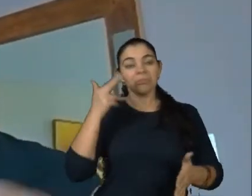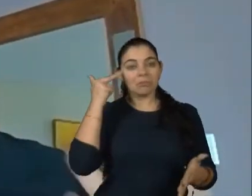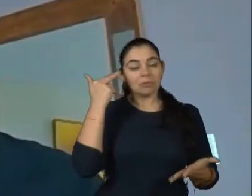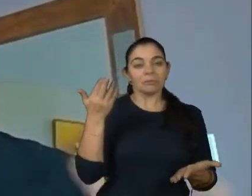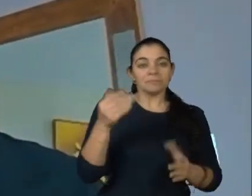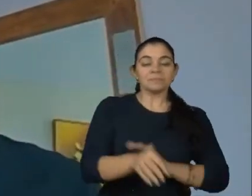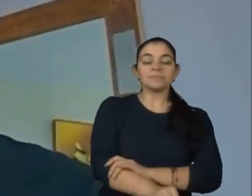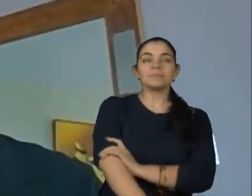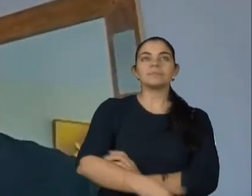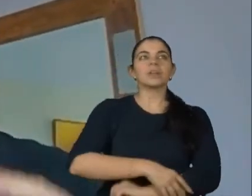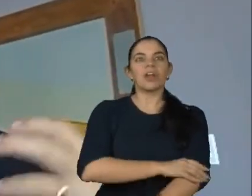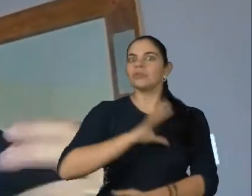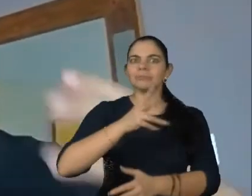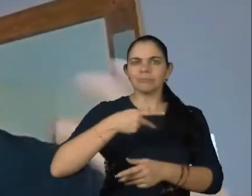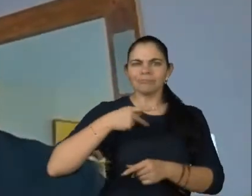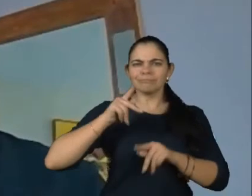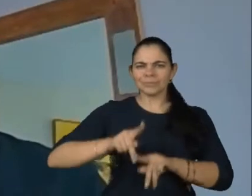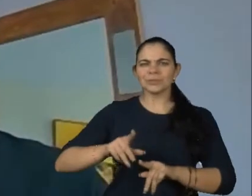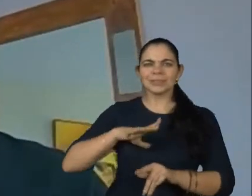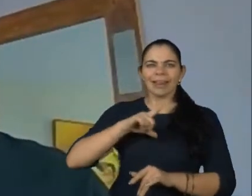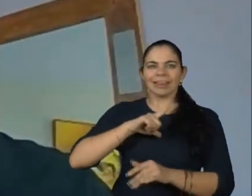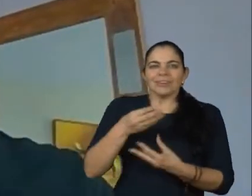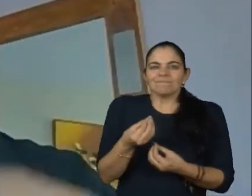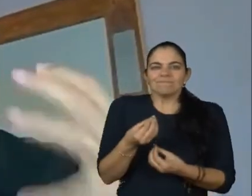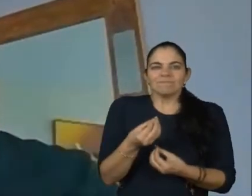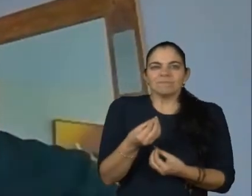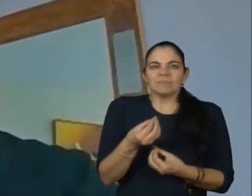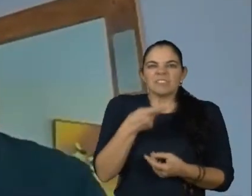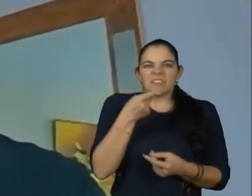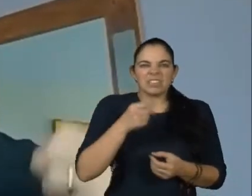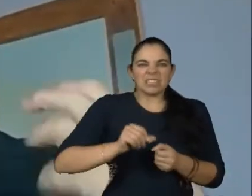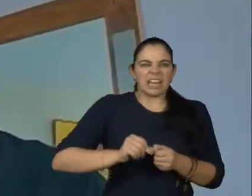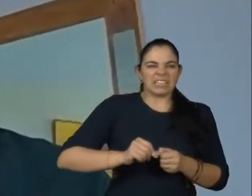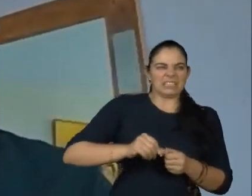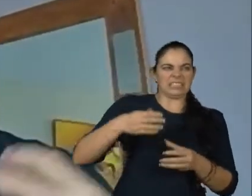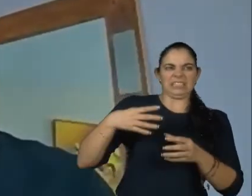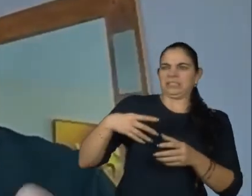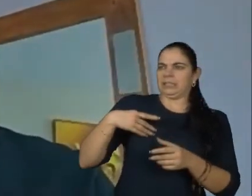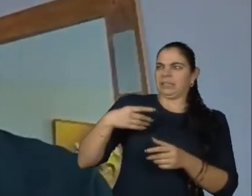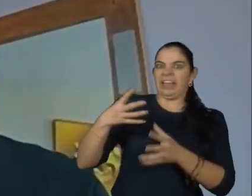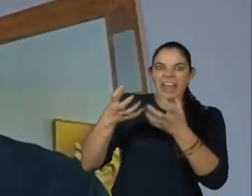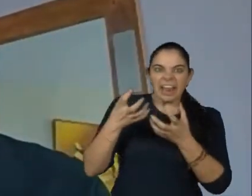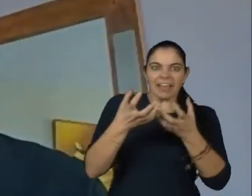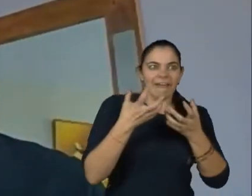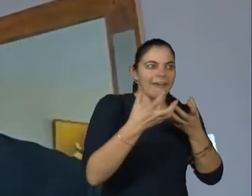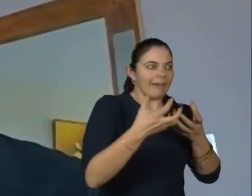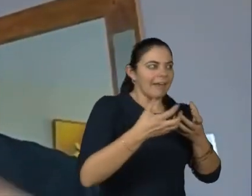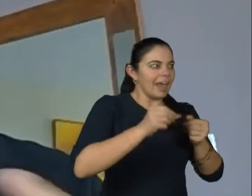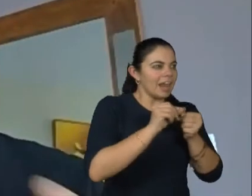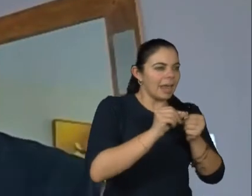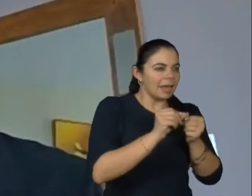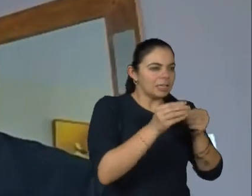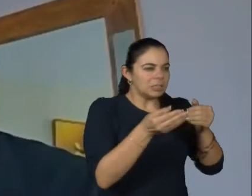gente tem essa coisa de ser, ser muito high-ativer, como a gente fala, Ser muito, querer performar